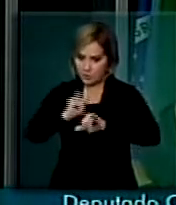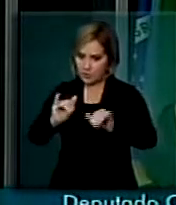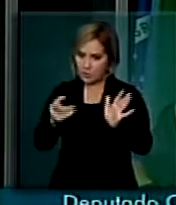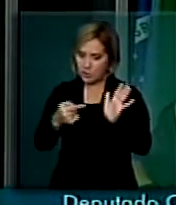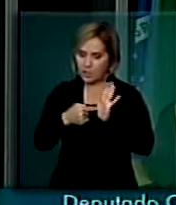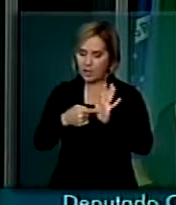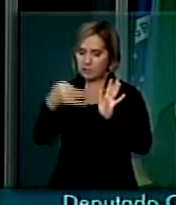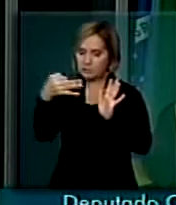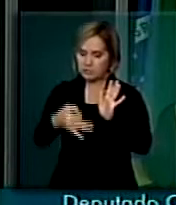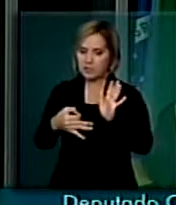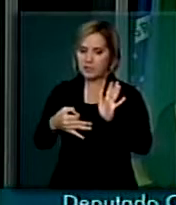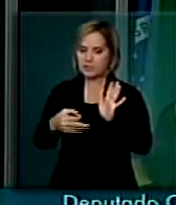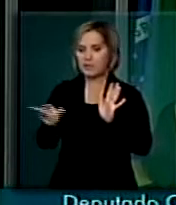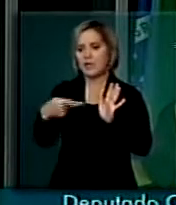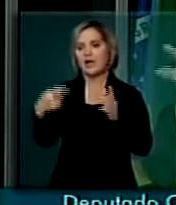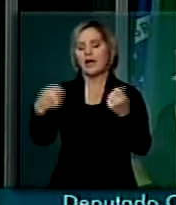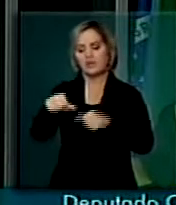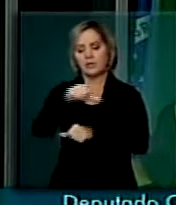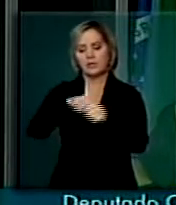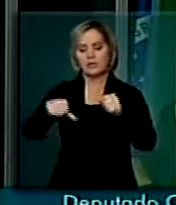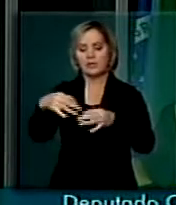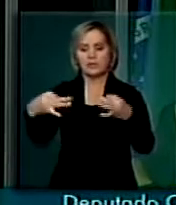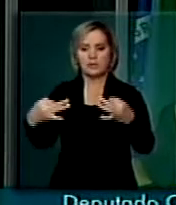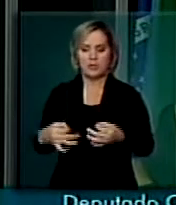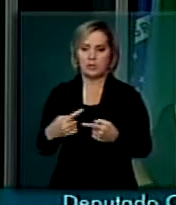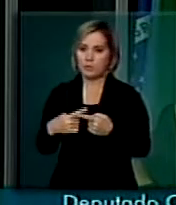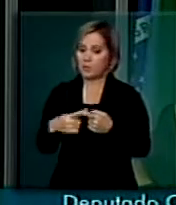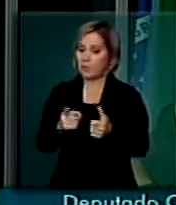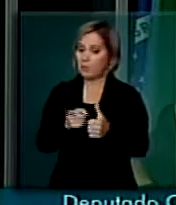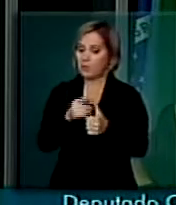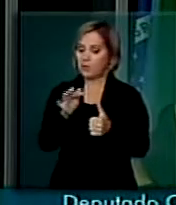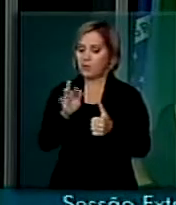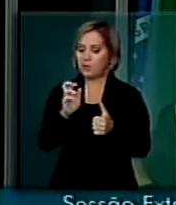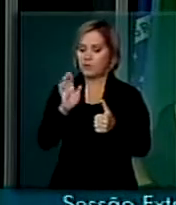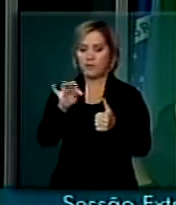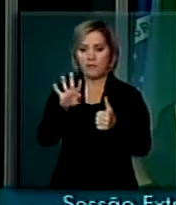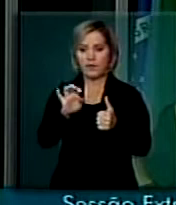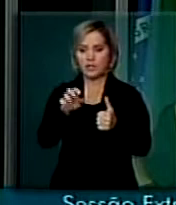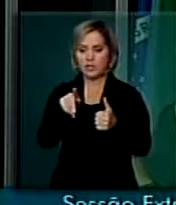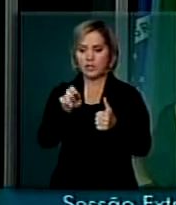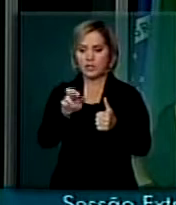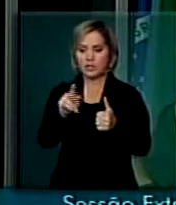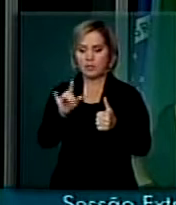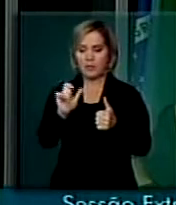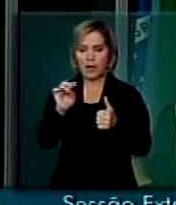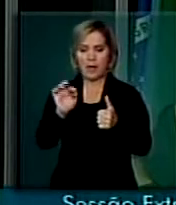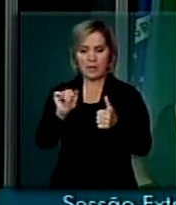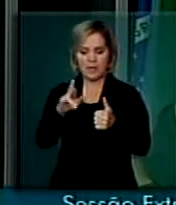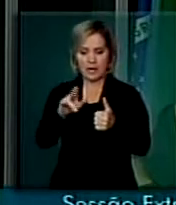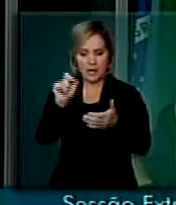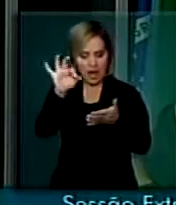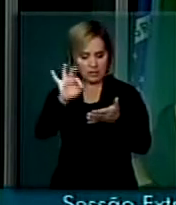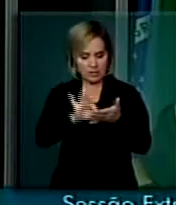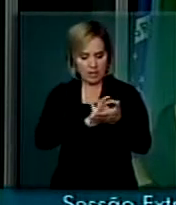ela tem que ser modificada. Primeiro porque a Frente Parlamentar nunca assinaria uma autoria louca como